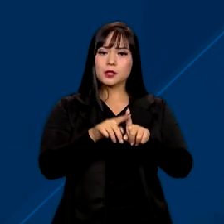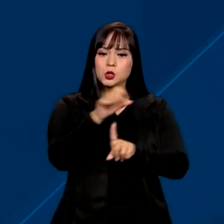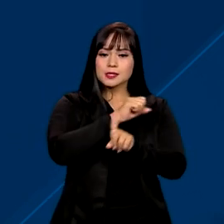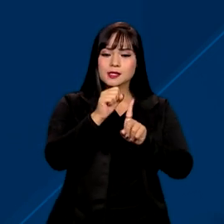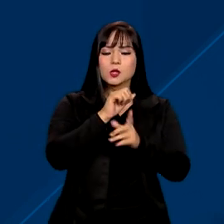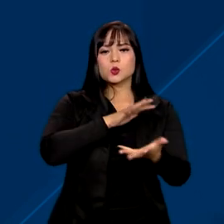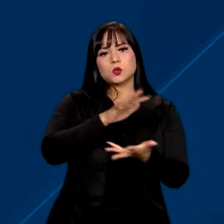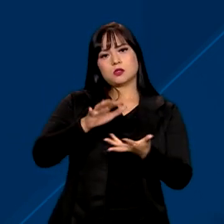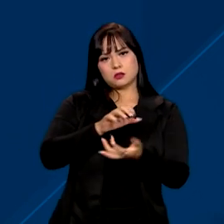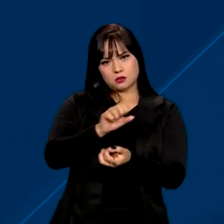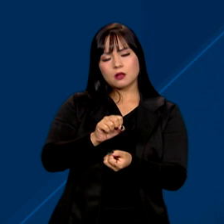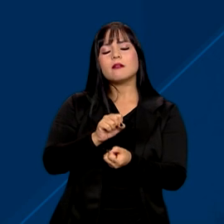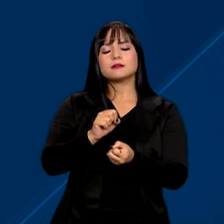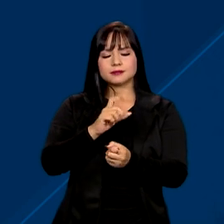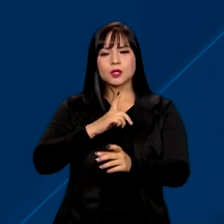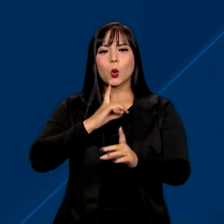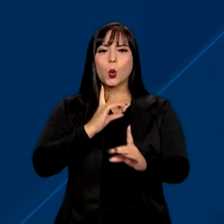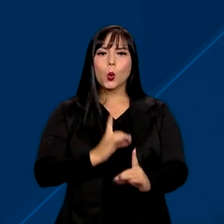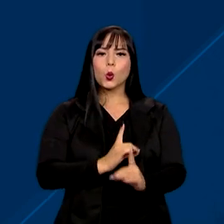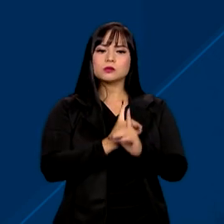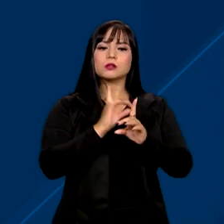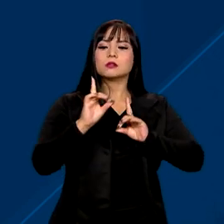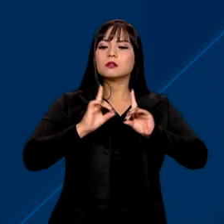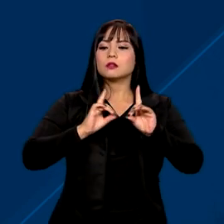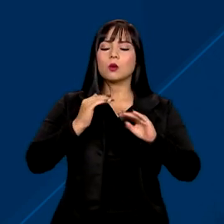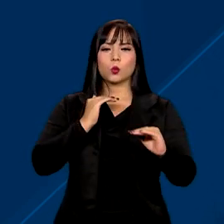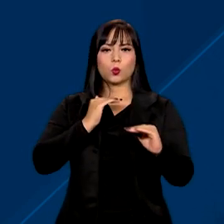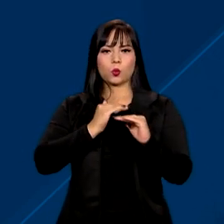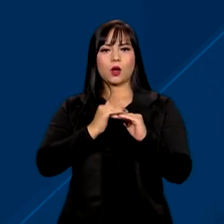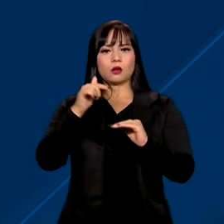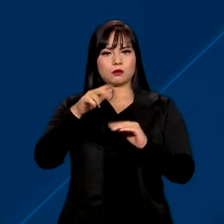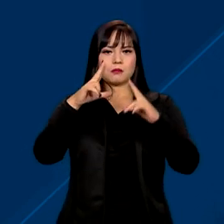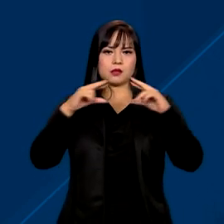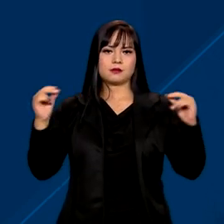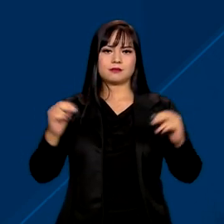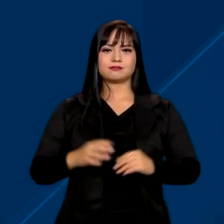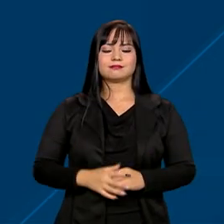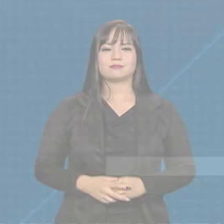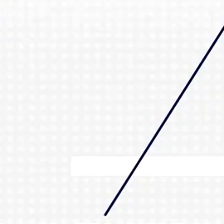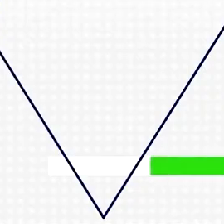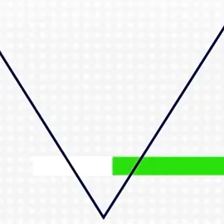Sustentável faz o encontro Diálogos da Igualdade, aqui em Brasília.